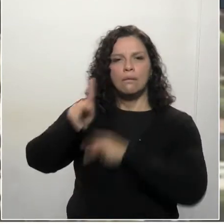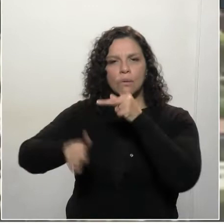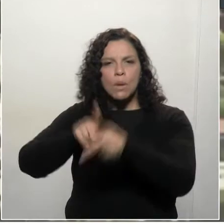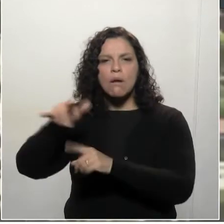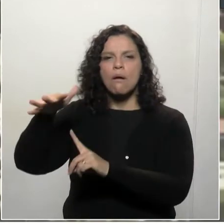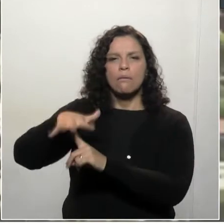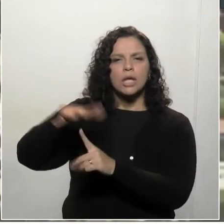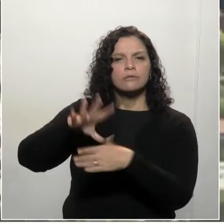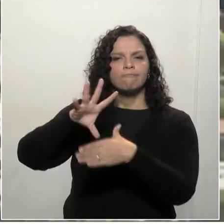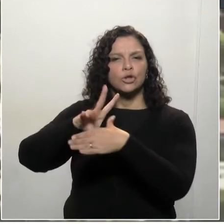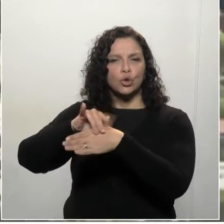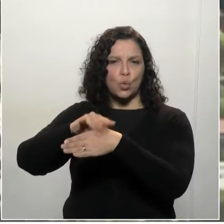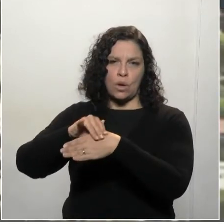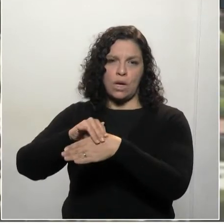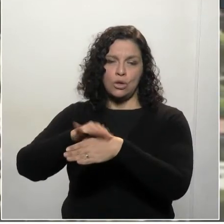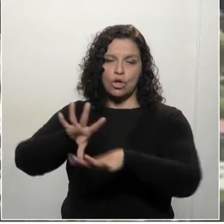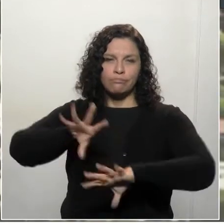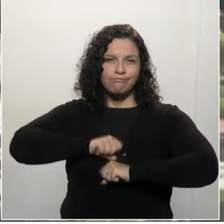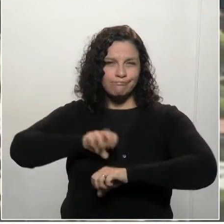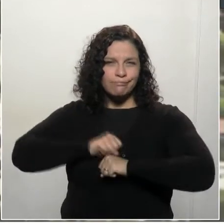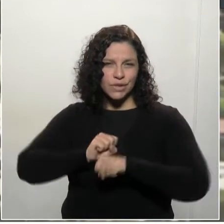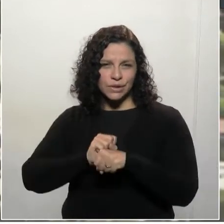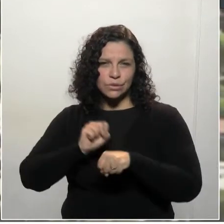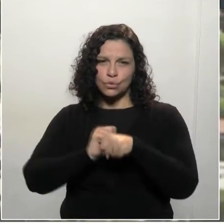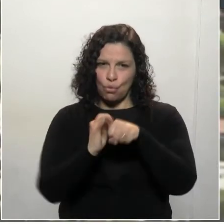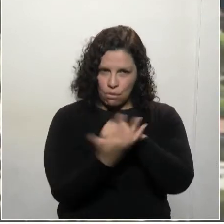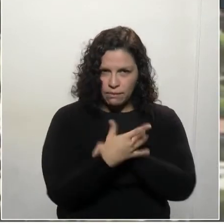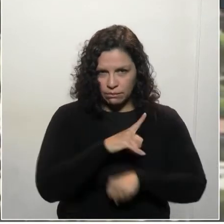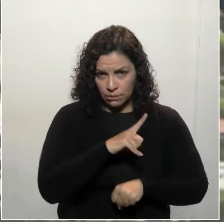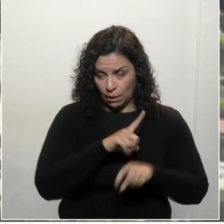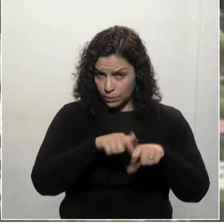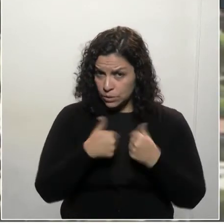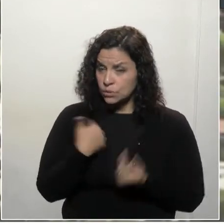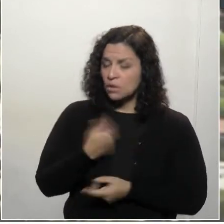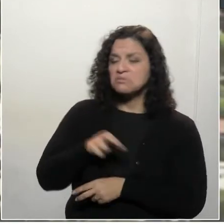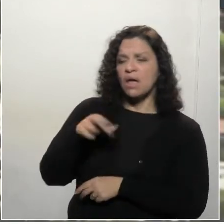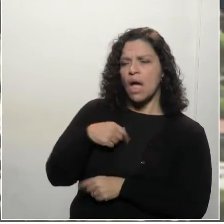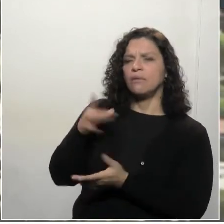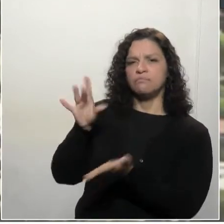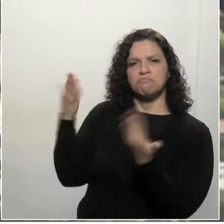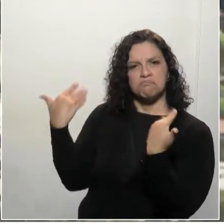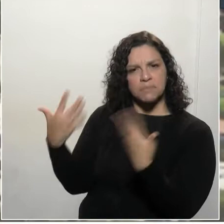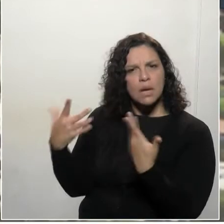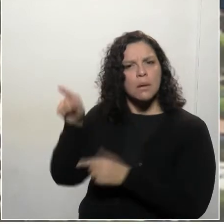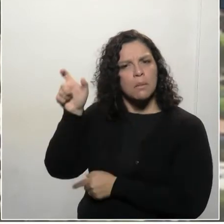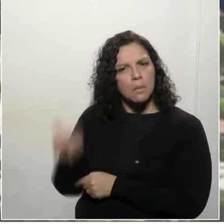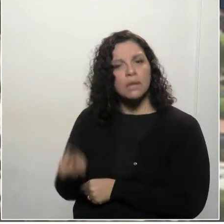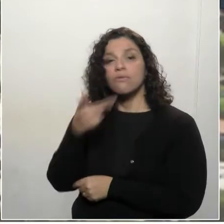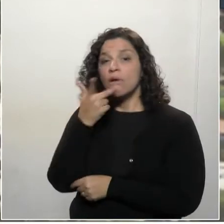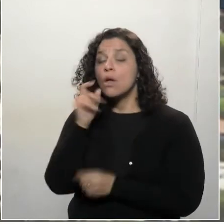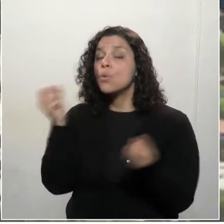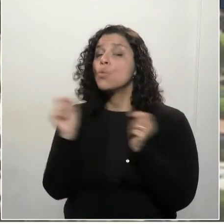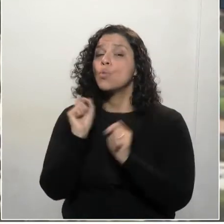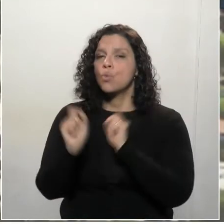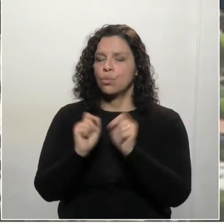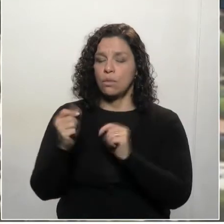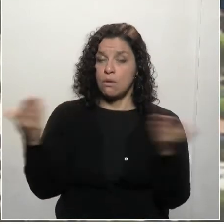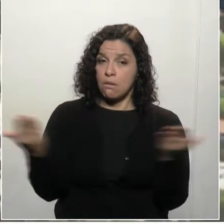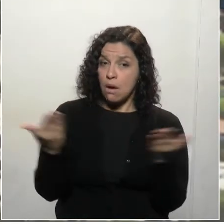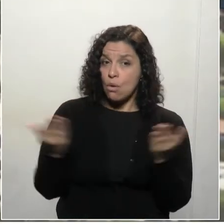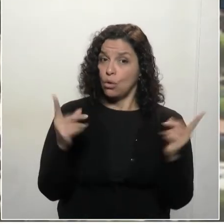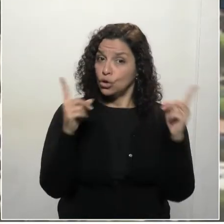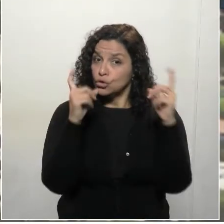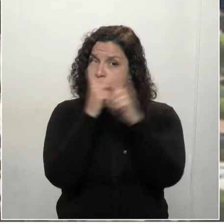contaminada no Paraná. Então, fica esse reconhecimento e dizer que essa instabilidade, essa